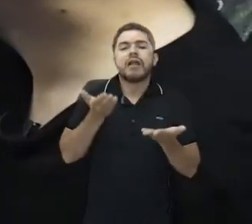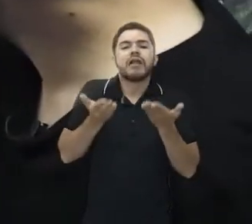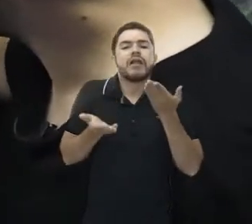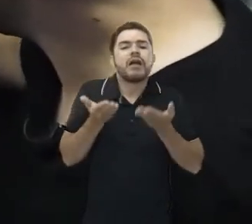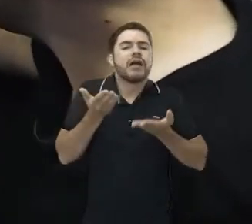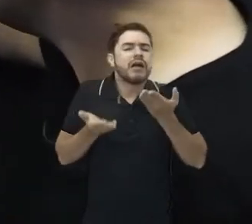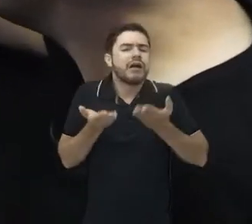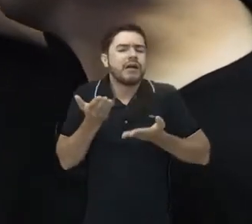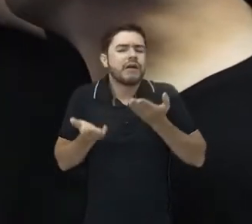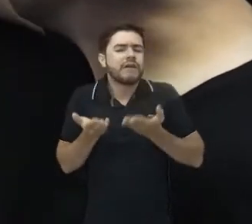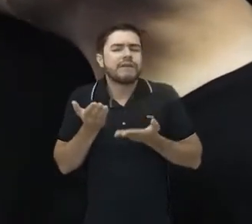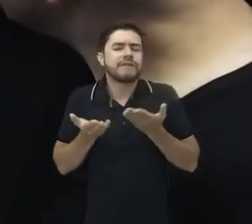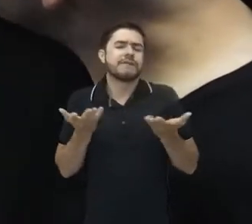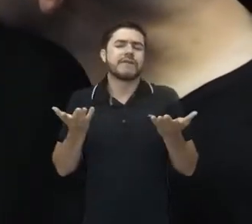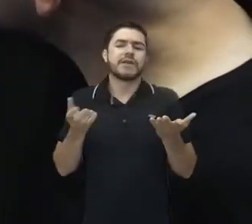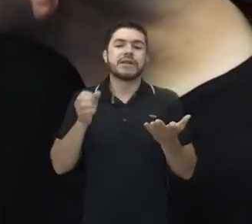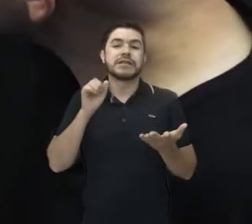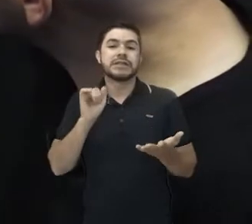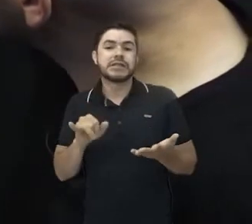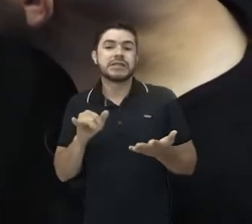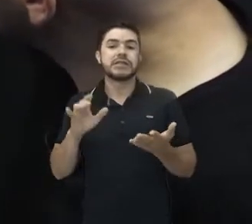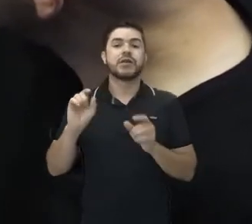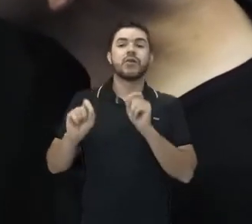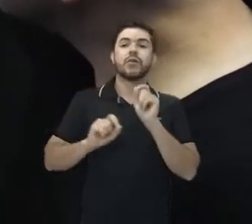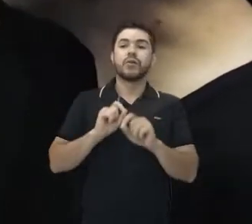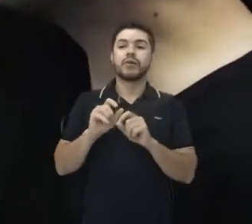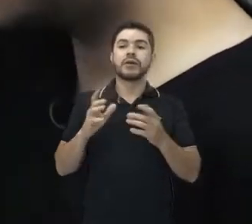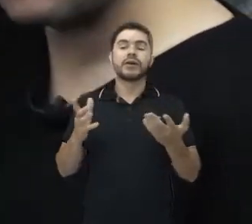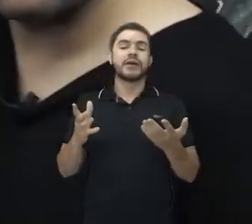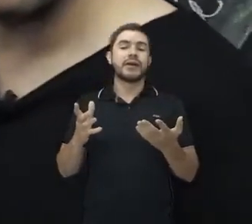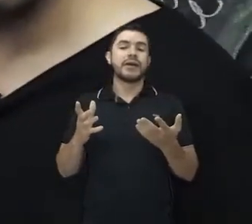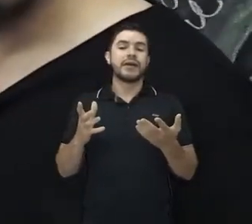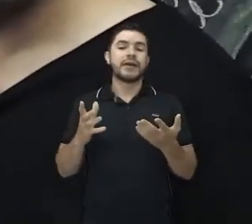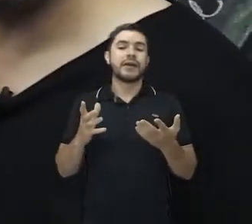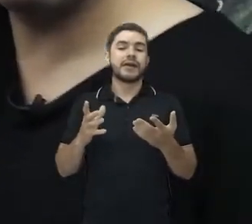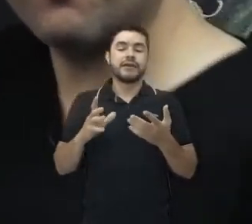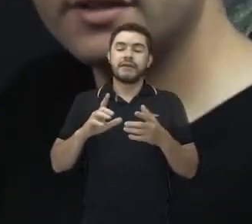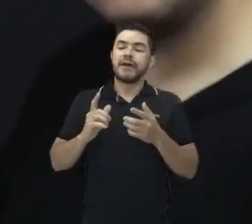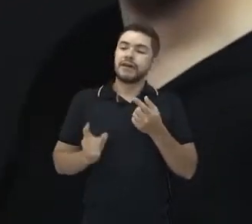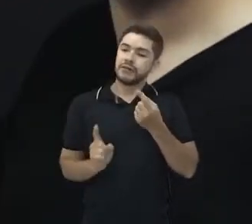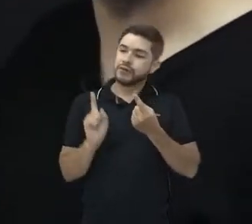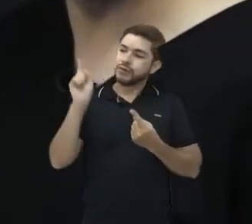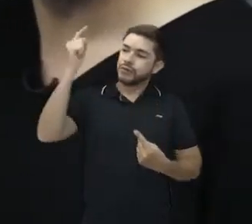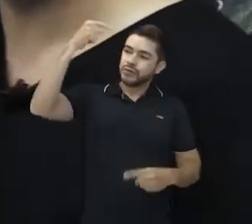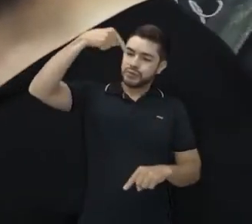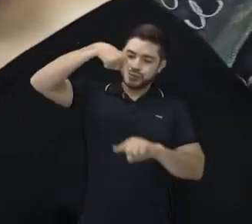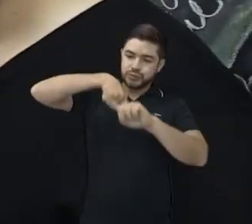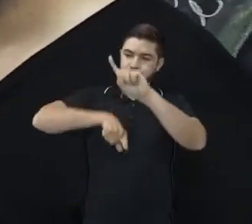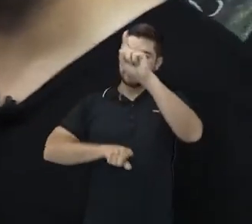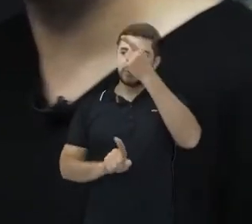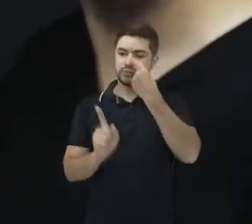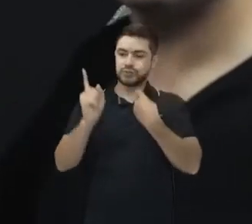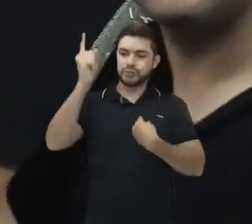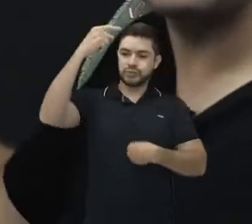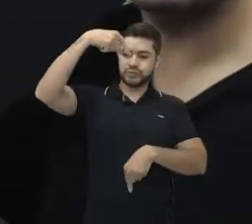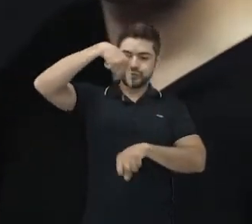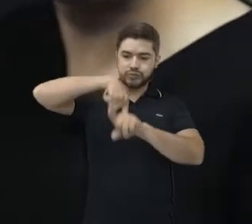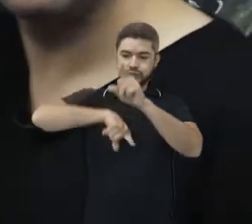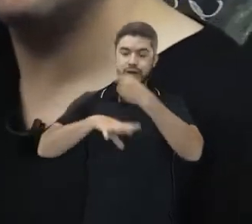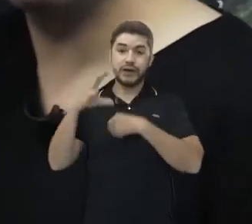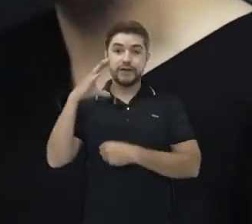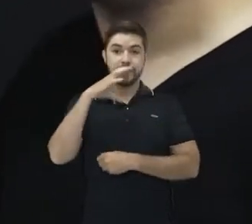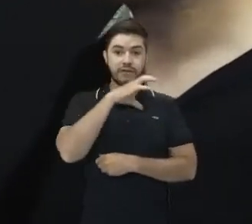tendência dele é se elevar até chegar à crosta de novo, que vai se resfriar e ele vai fazer esse ciclo. Esquenta, esfria,